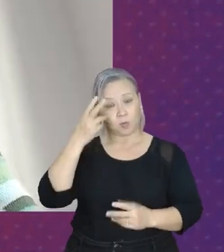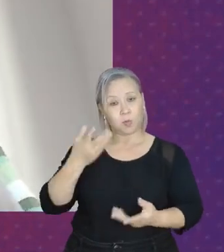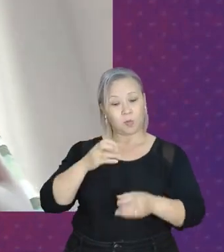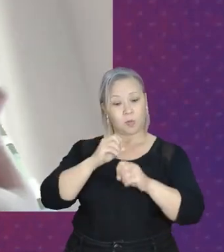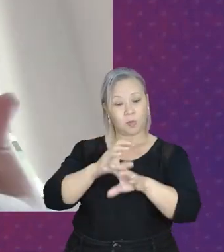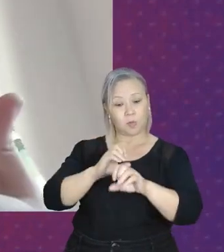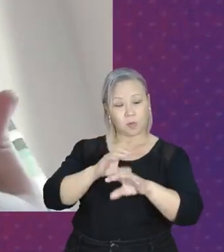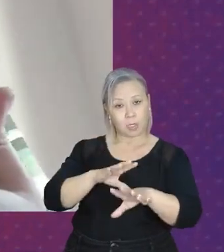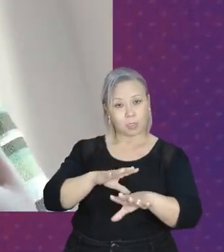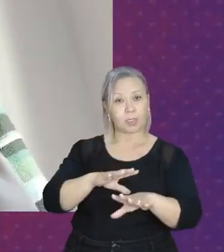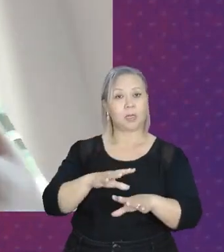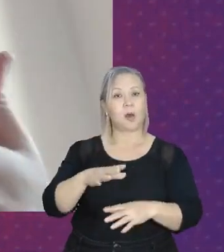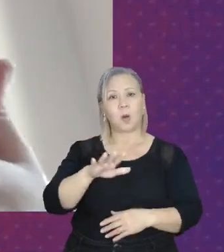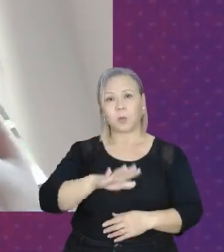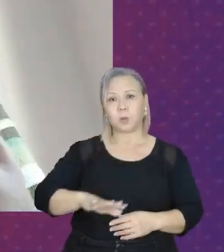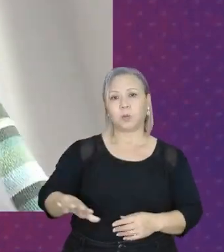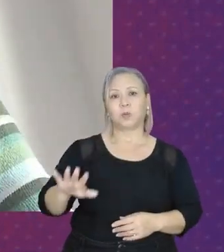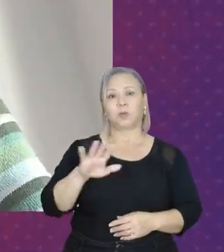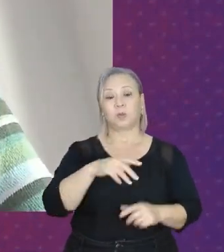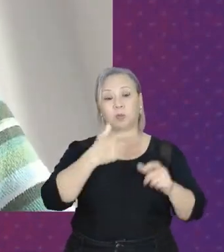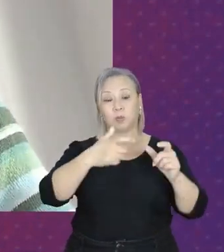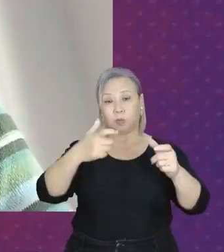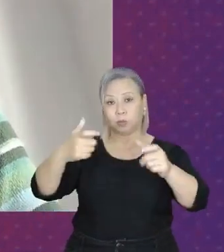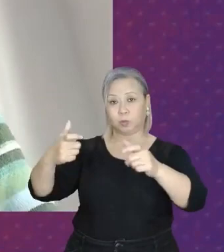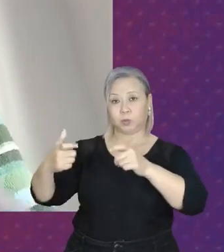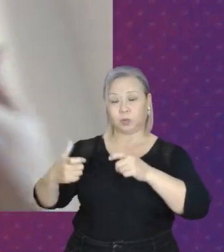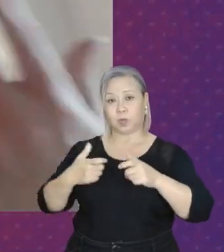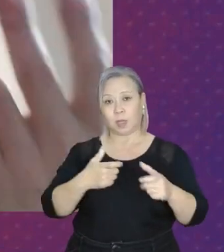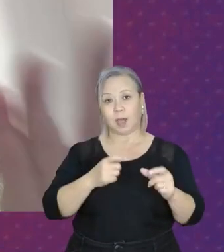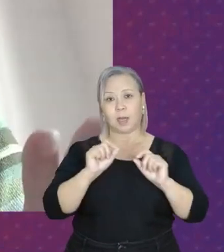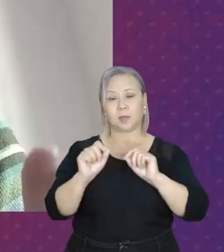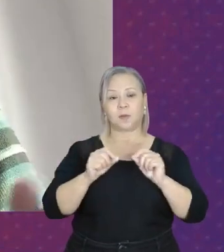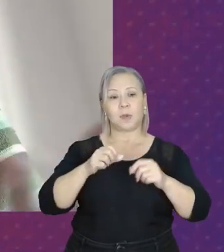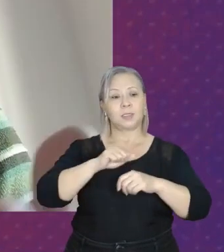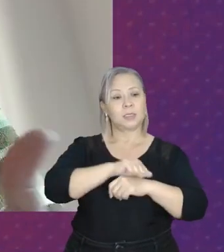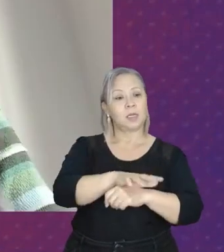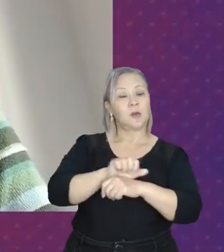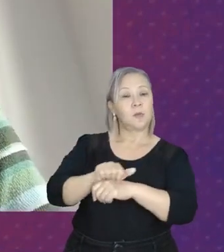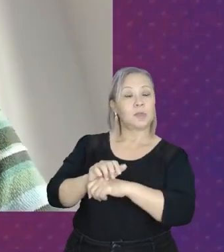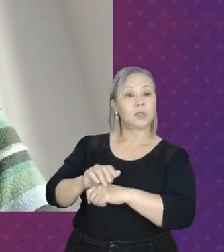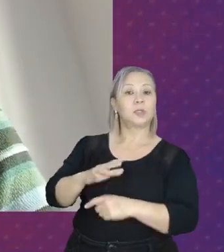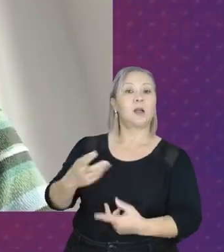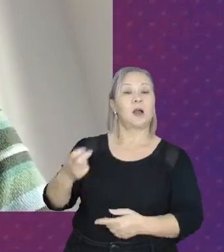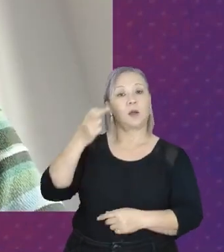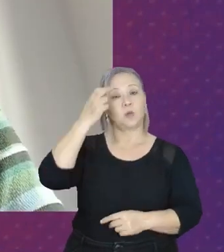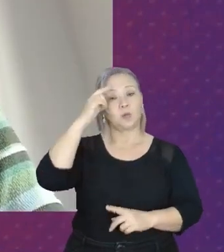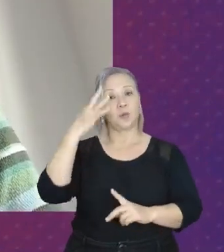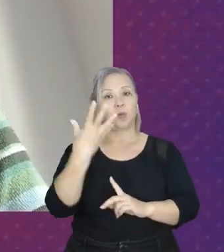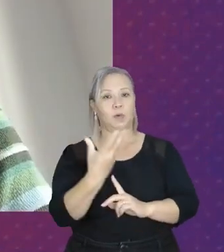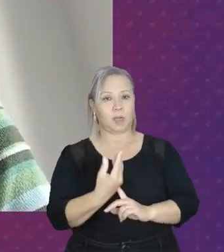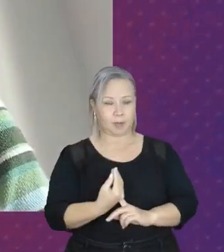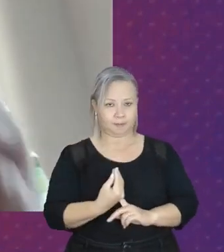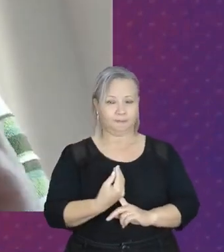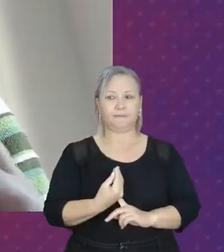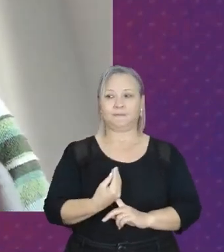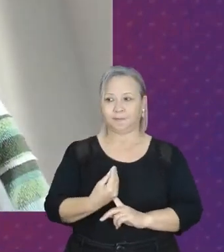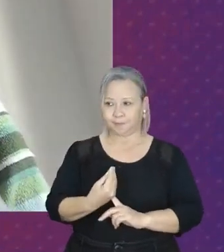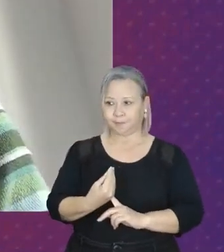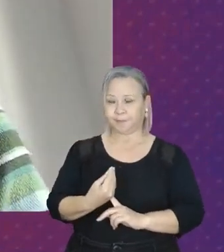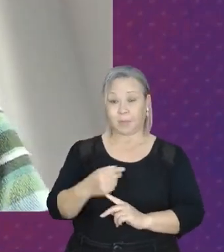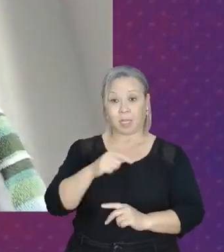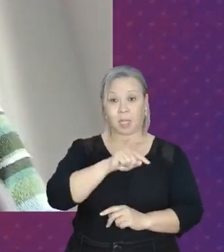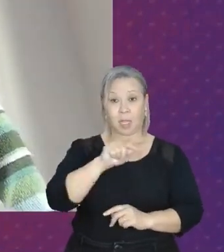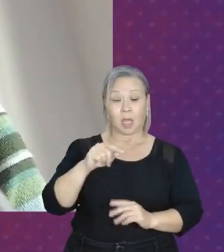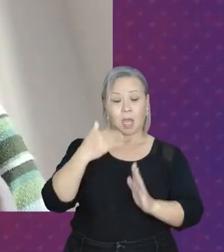do uso de espaços para se compartilhar cultura e arte. e nesse